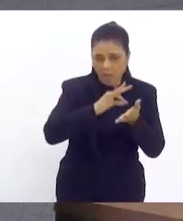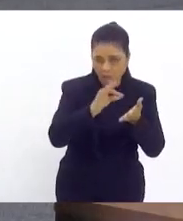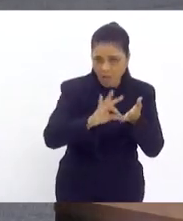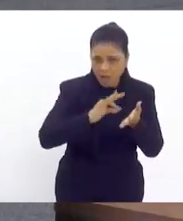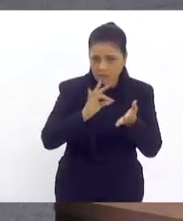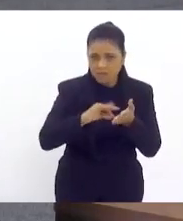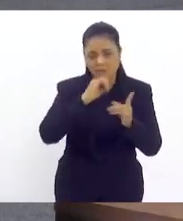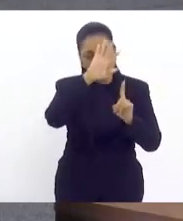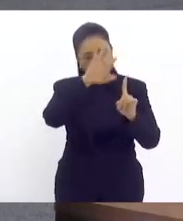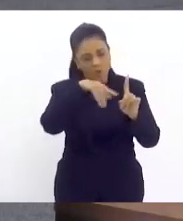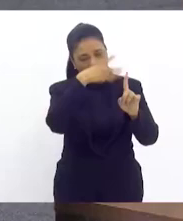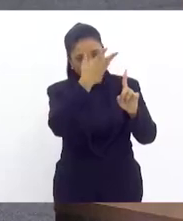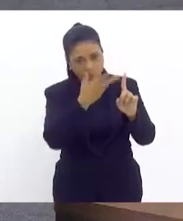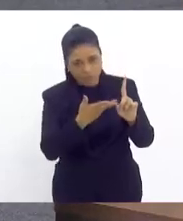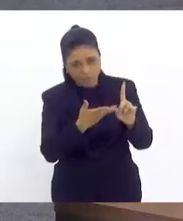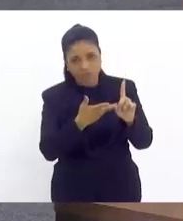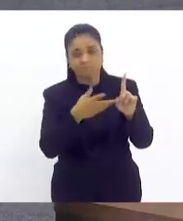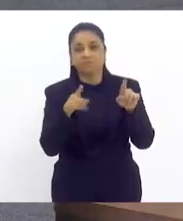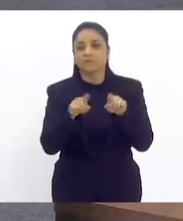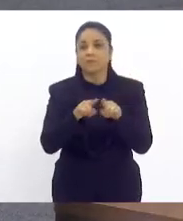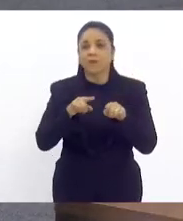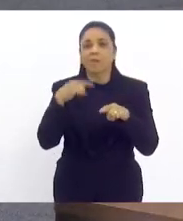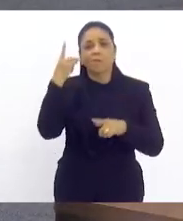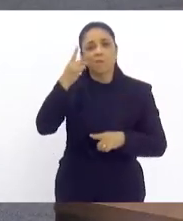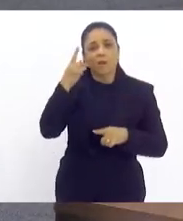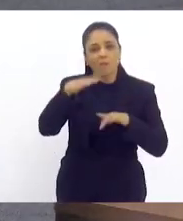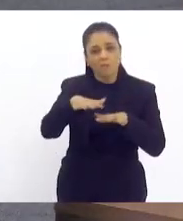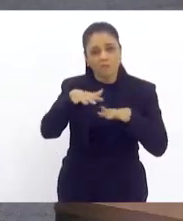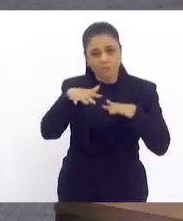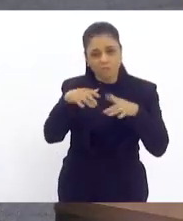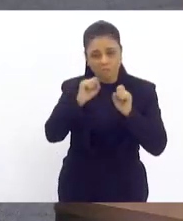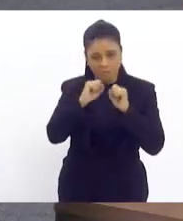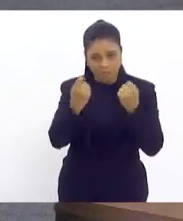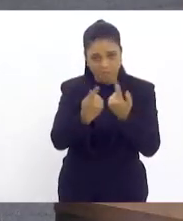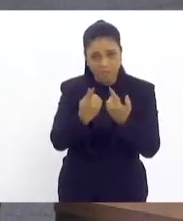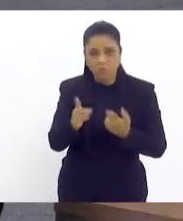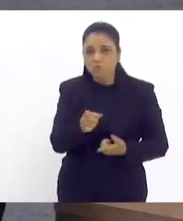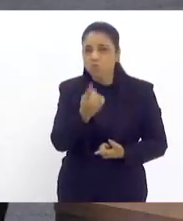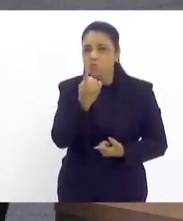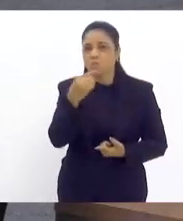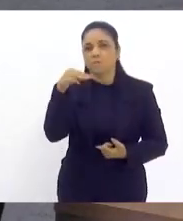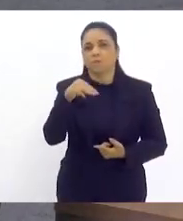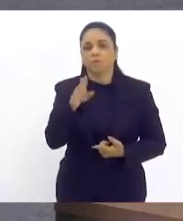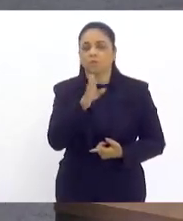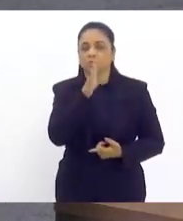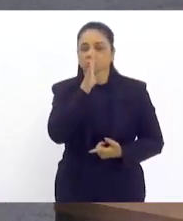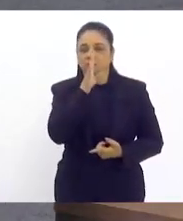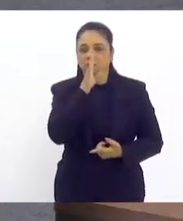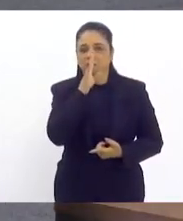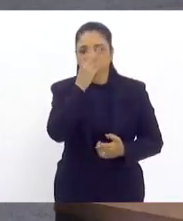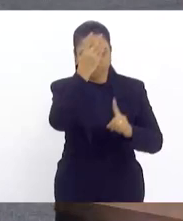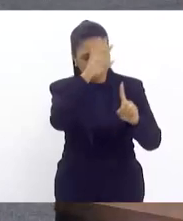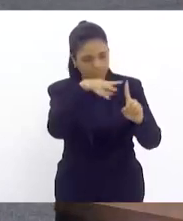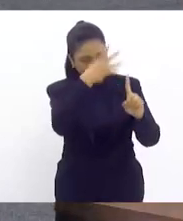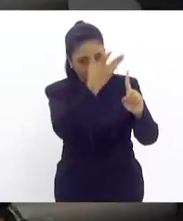pedi que o parlamento hoje possa fazer esse gesto de homenagem de um minuto de silêncio em homenagem ao mestre Robson Grace. Obrigado, presidente.